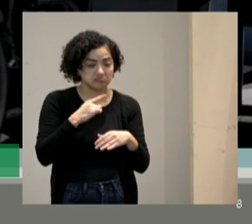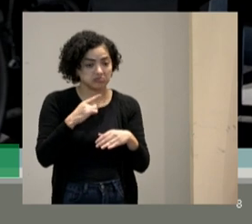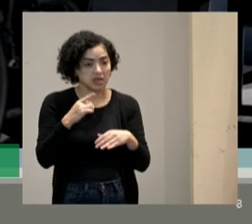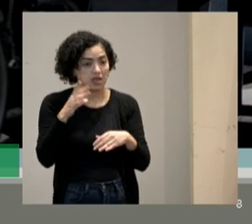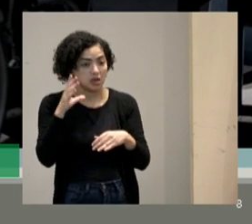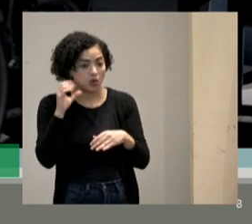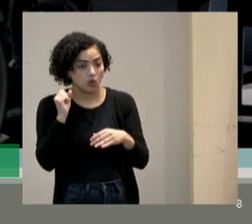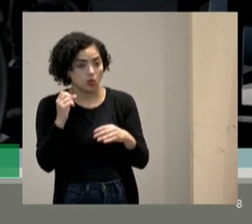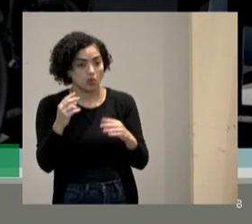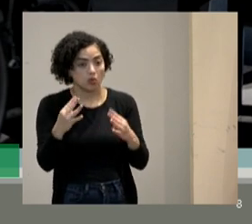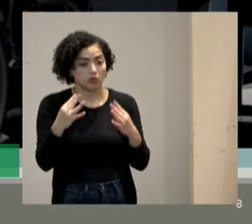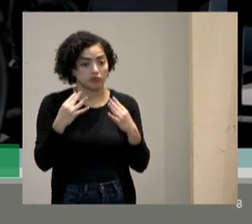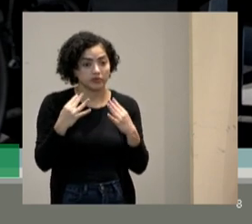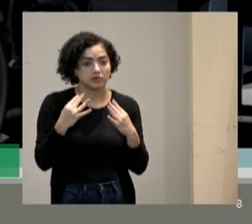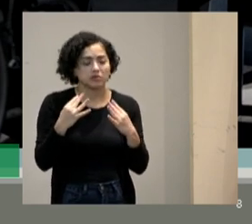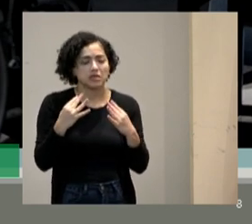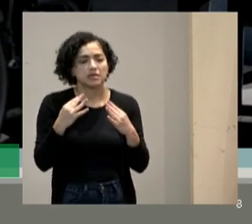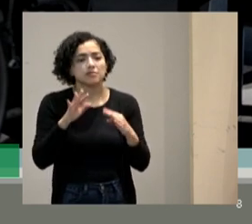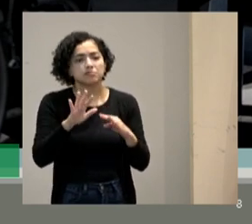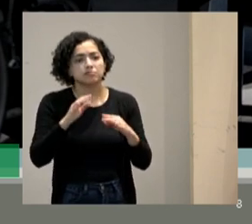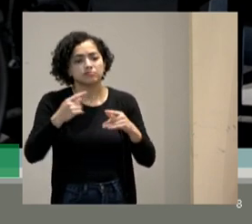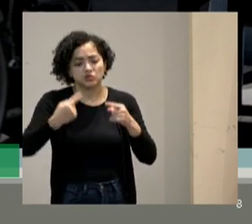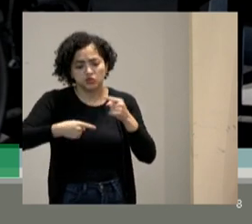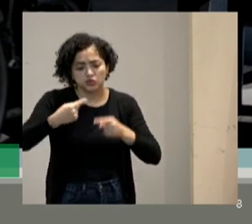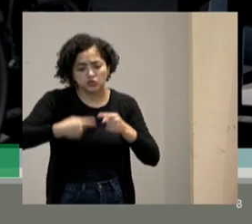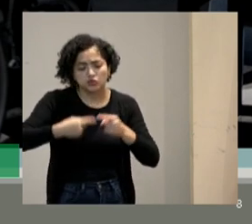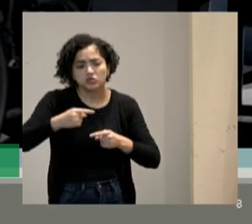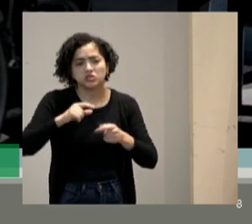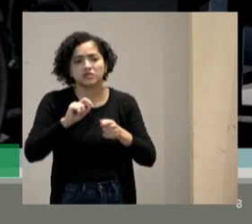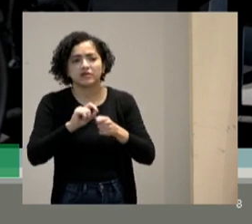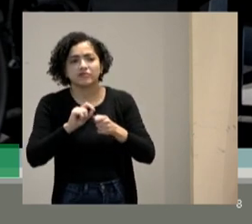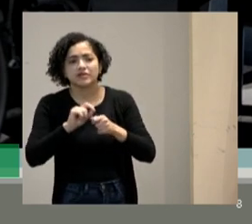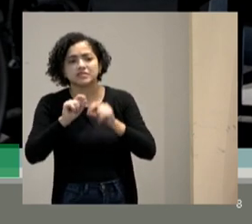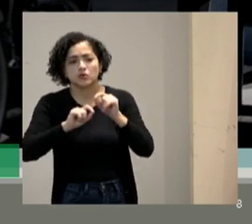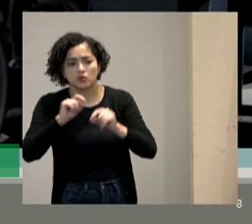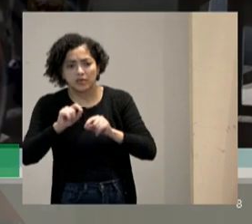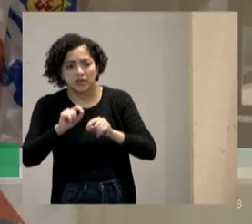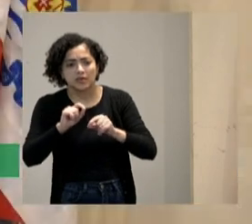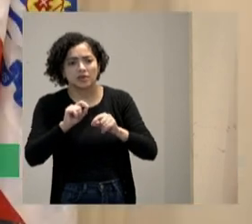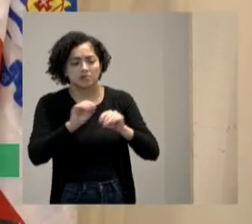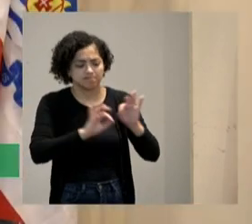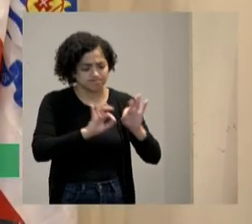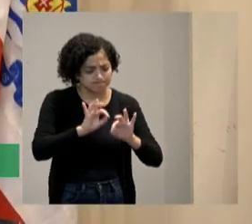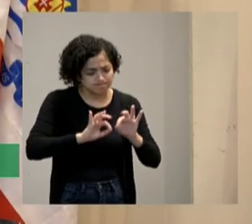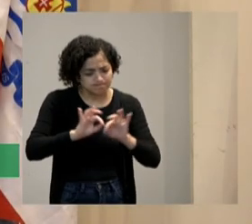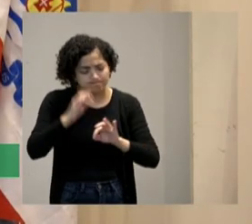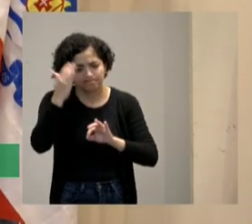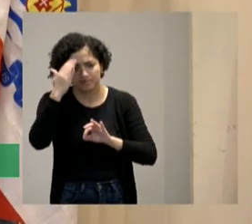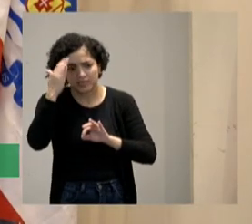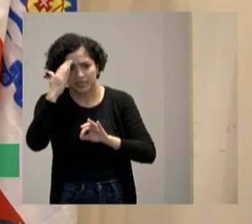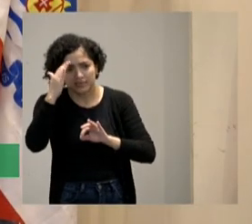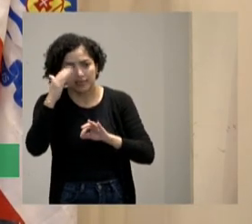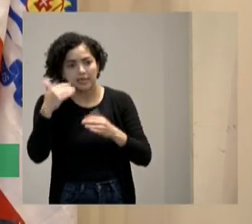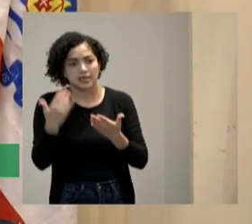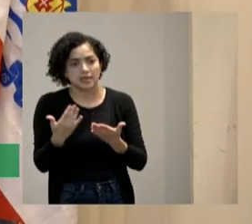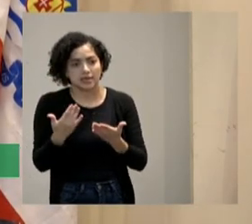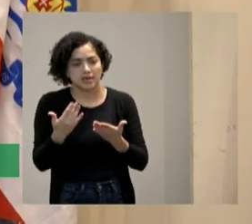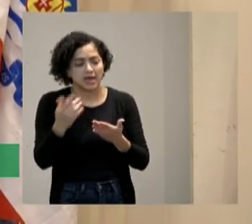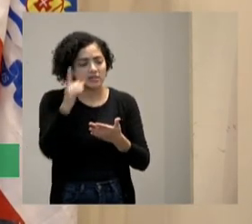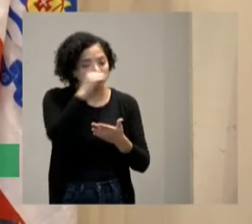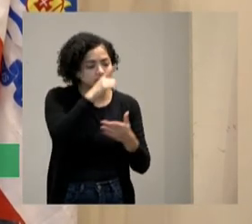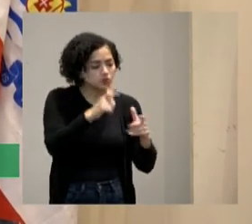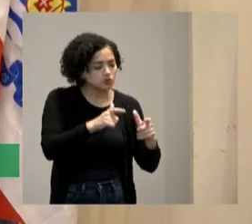se discutir o que vai fazer então para fazer aquele mapeamento inicial entender como é que é a empresa entender onde que está a